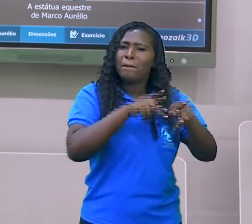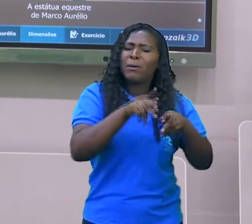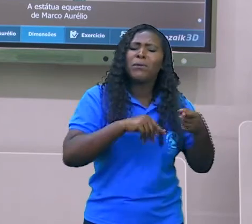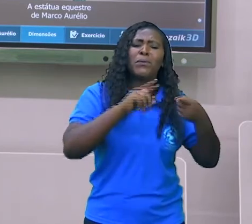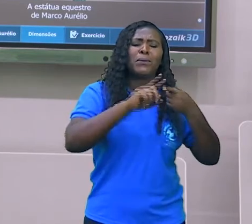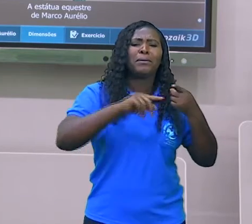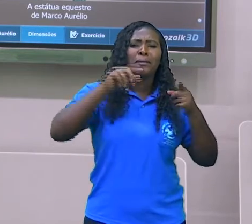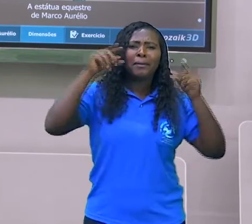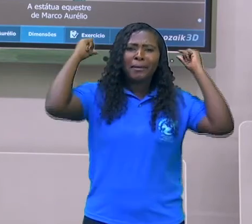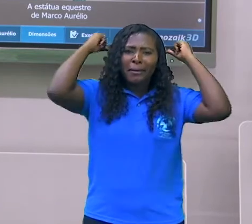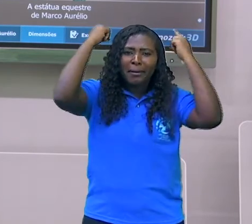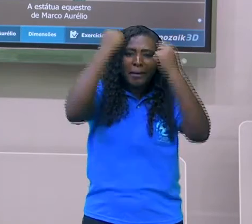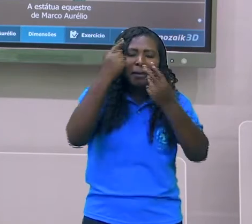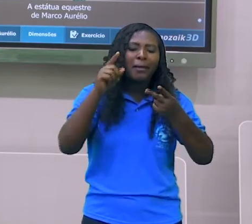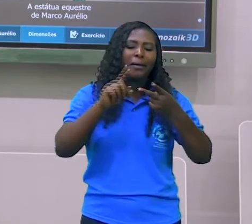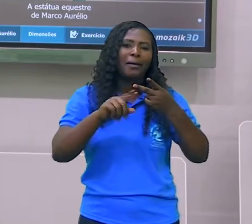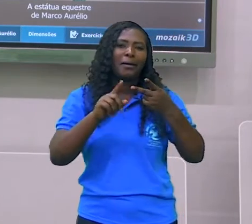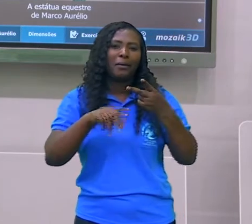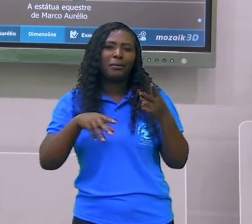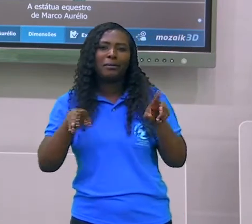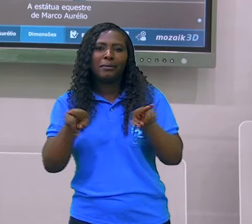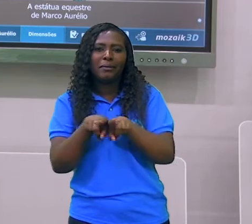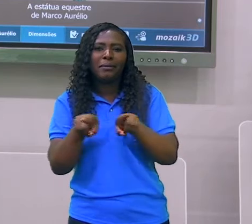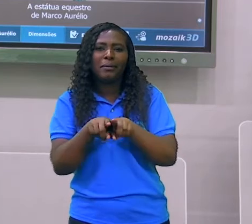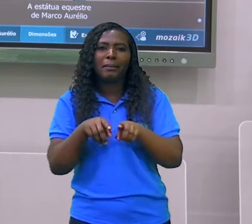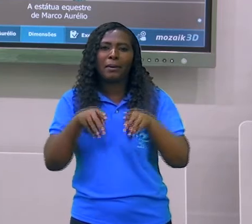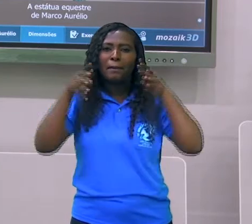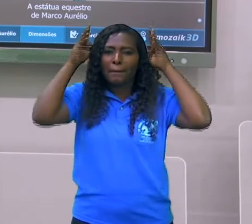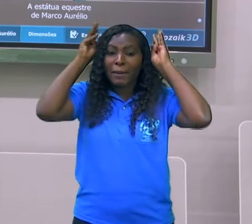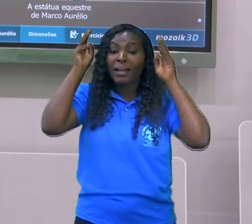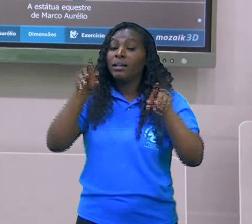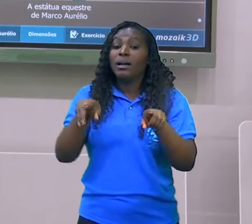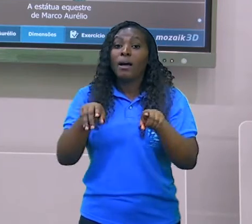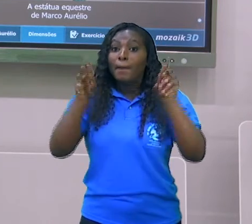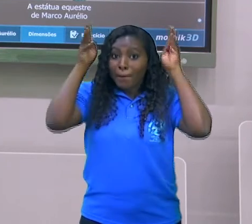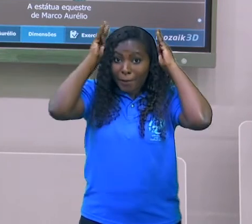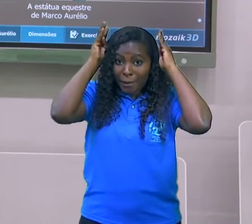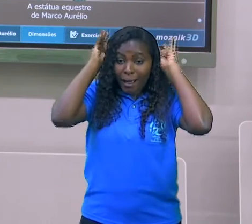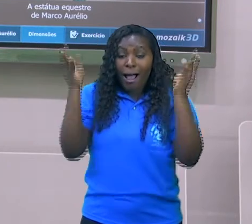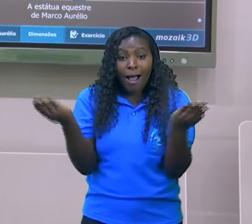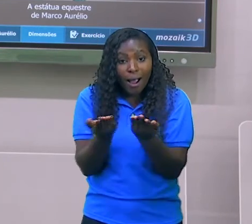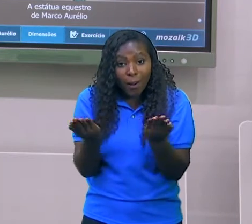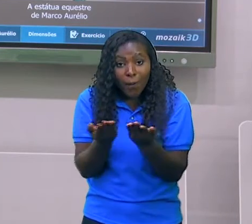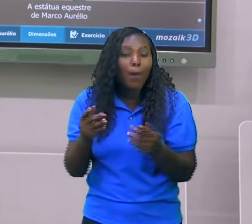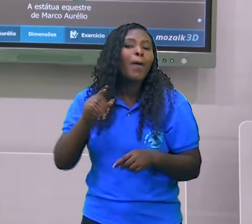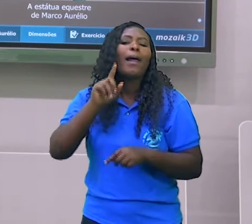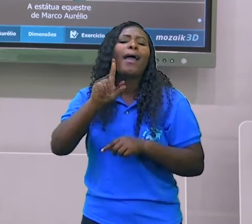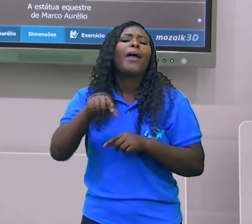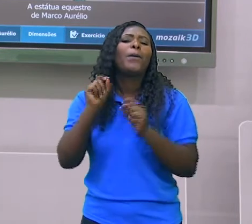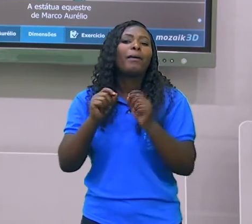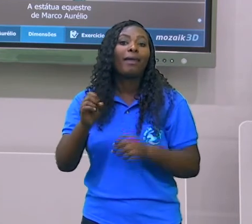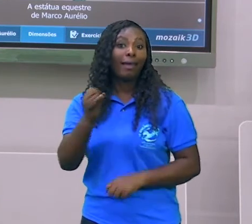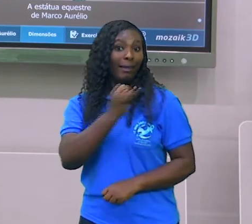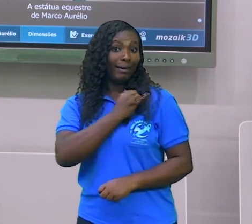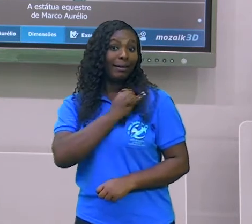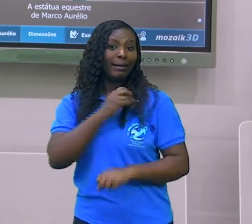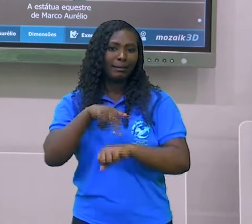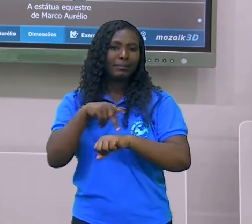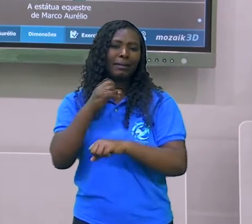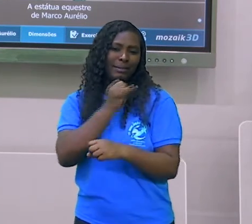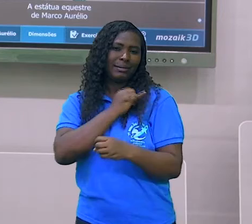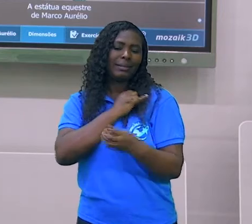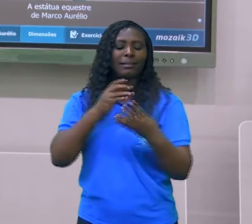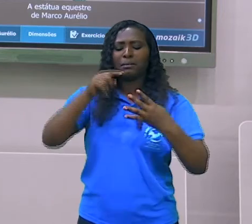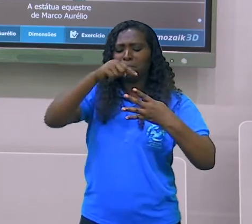egípcios, os romanos finalmente conseguiram dominá-los em seu projeto expansionista e acabaram com o antigo Império